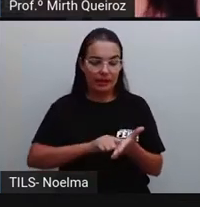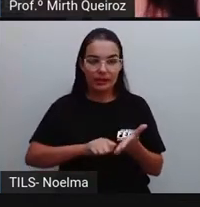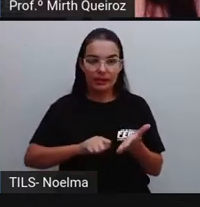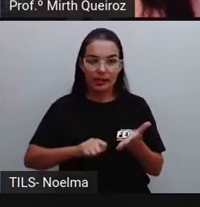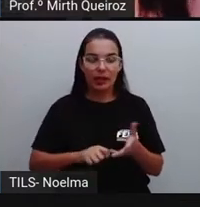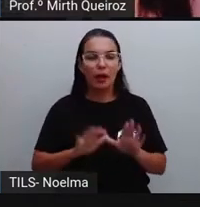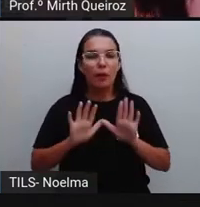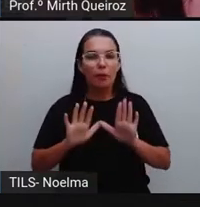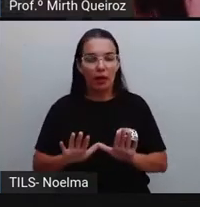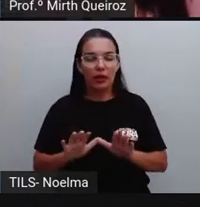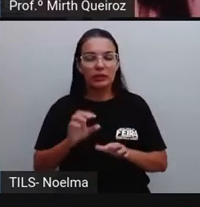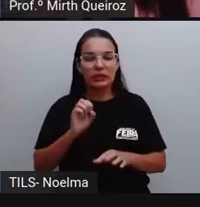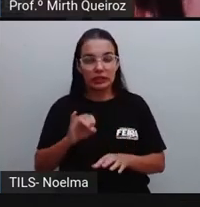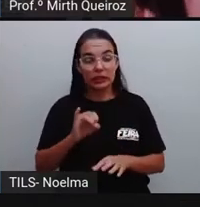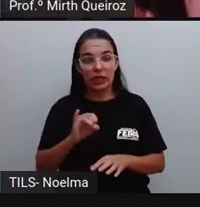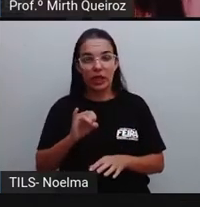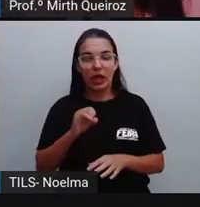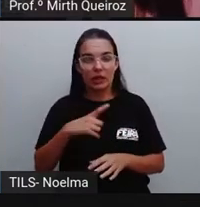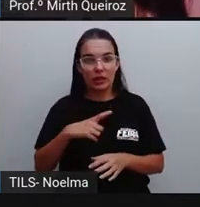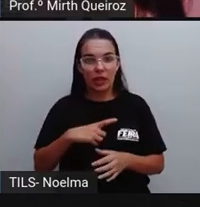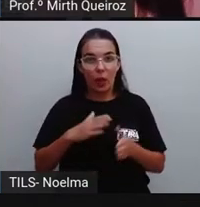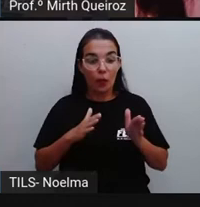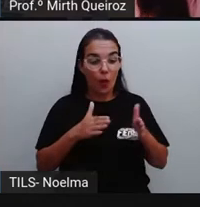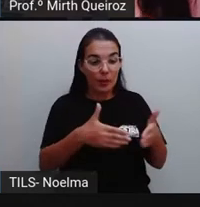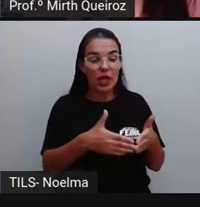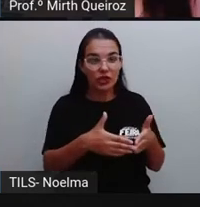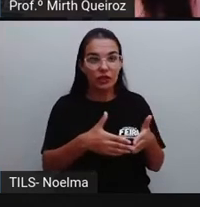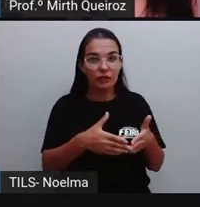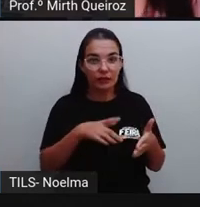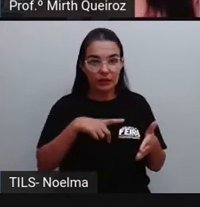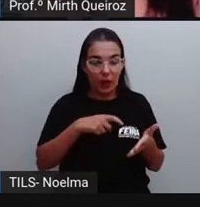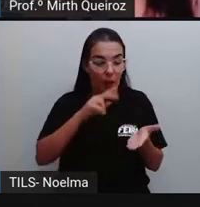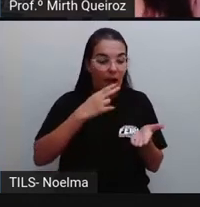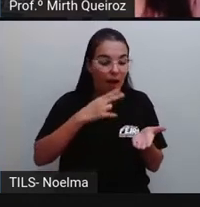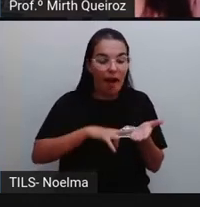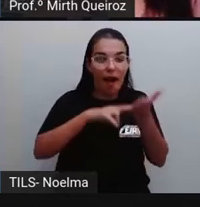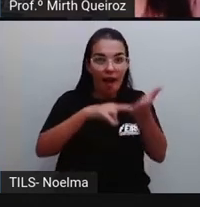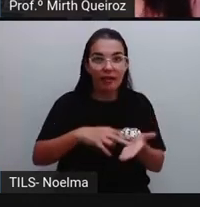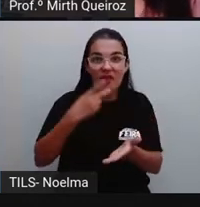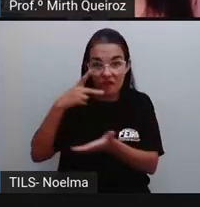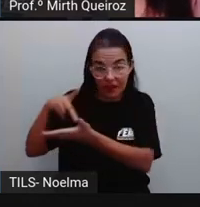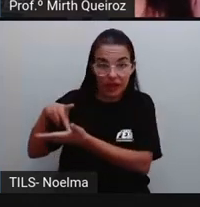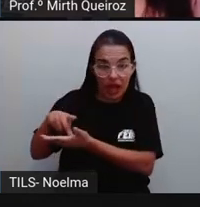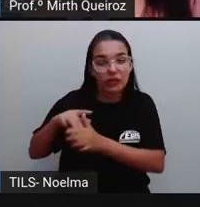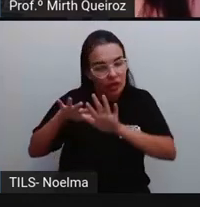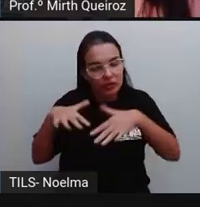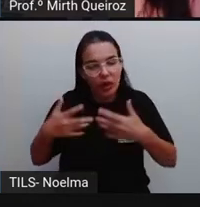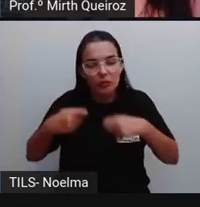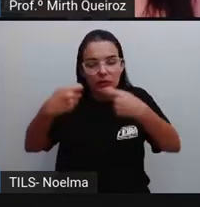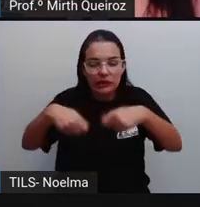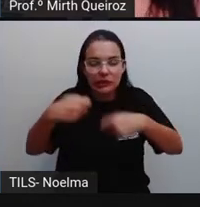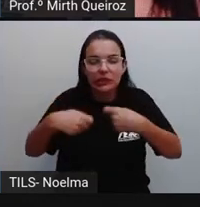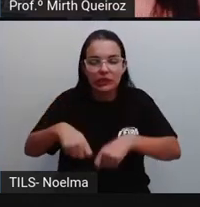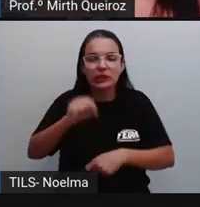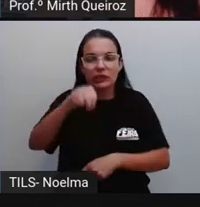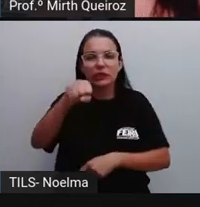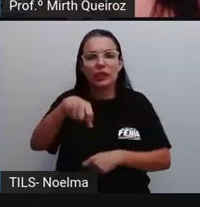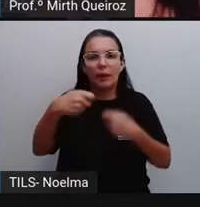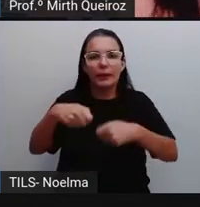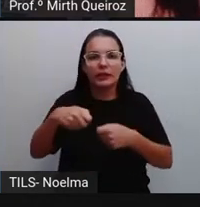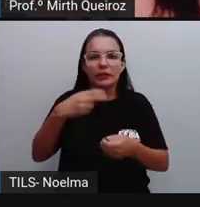feita com fim, né? Um objetivo, é uma carta real. Sim, a gente precisa colocar aí essa